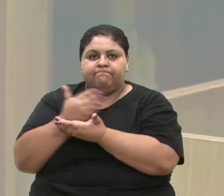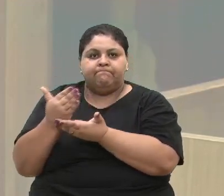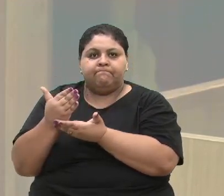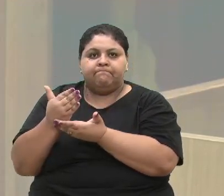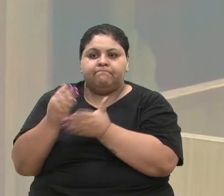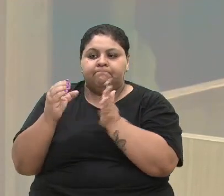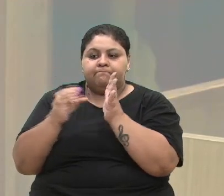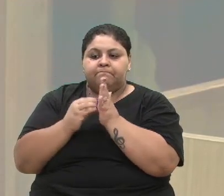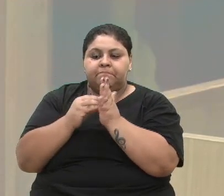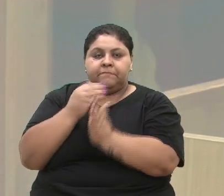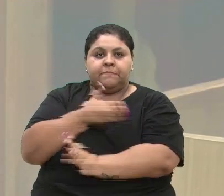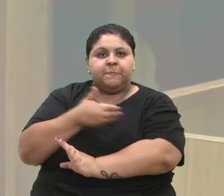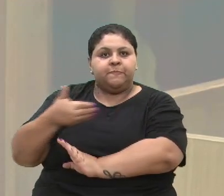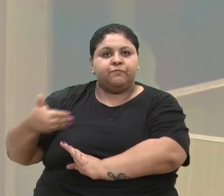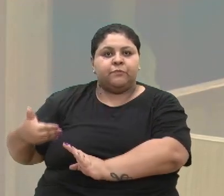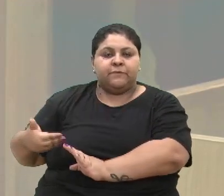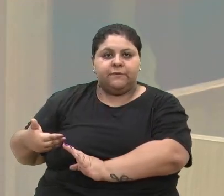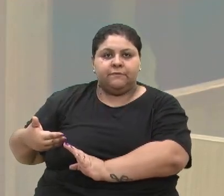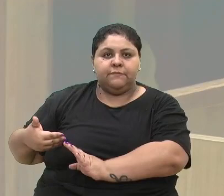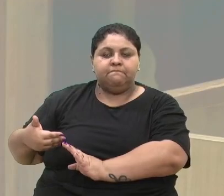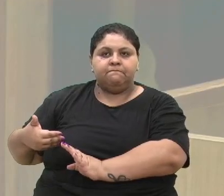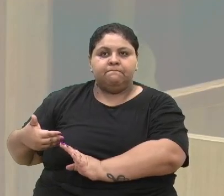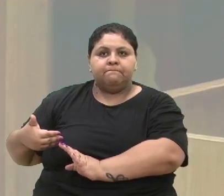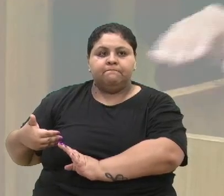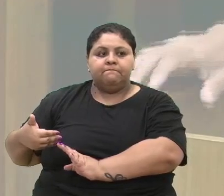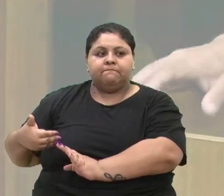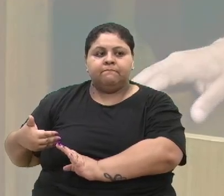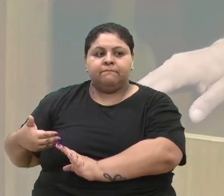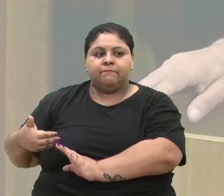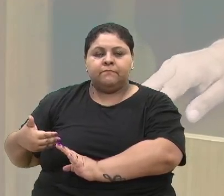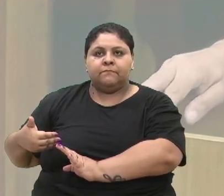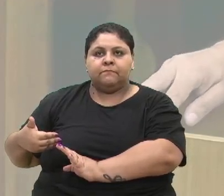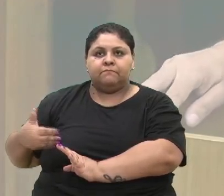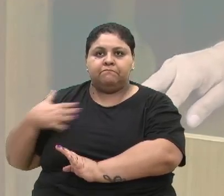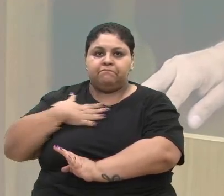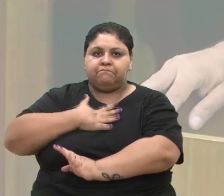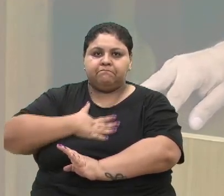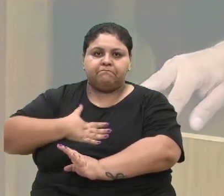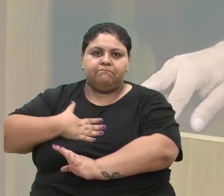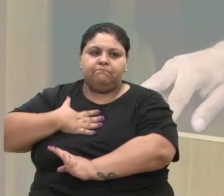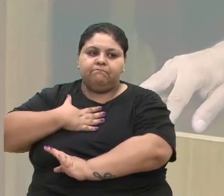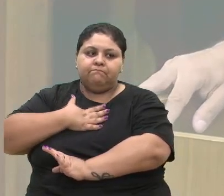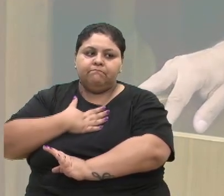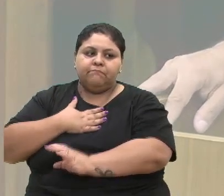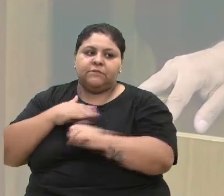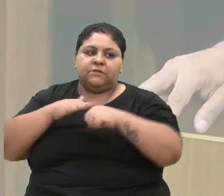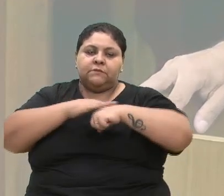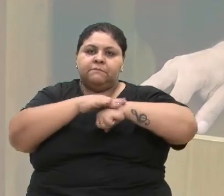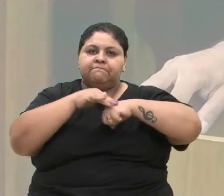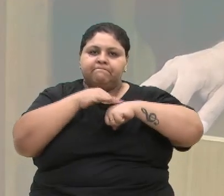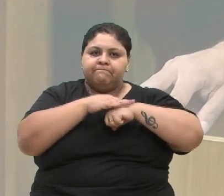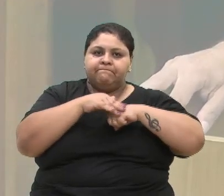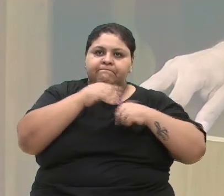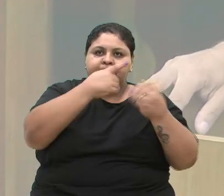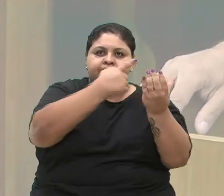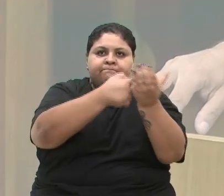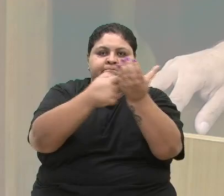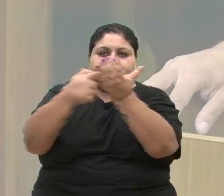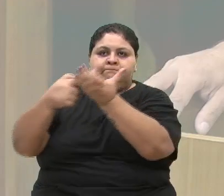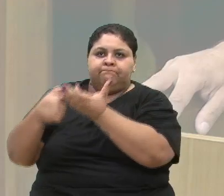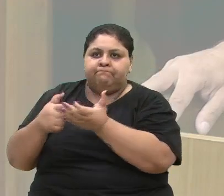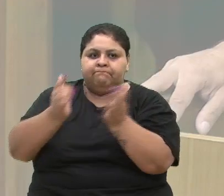servidores públicos. Declaração de líder de presença. E, desta forma, então, conversando nas nossas agendas com